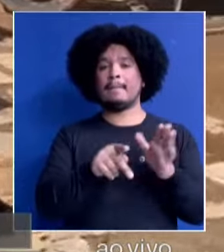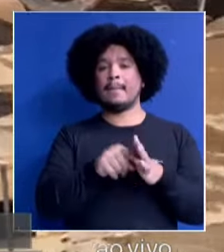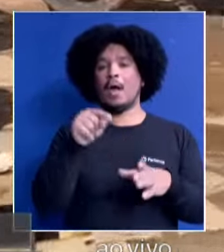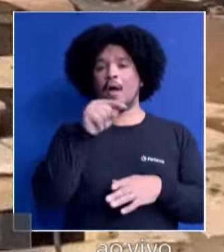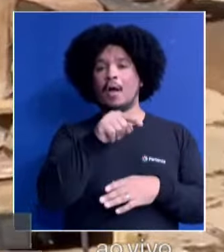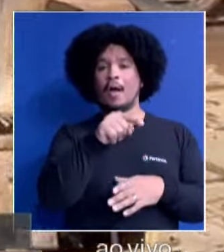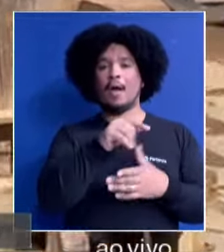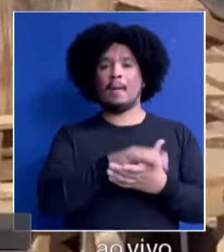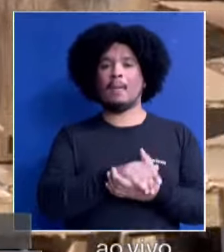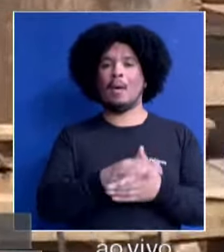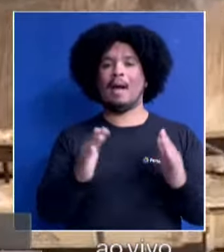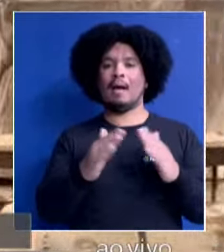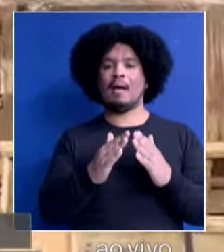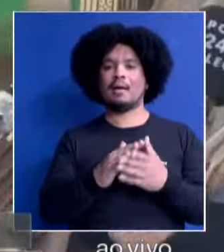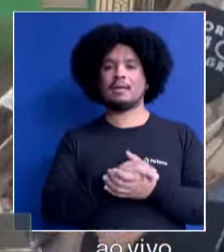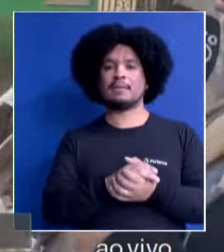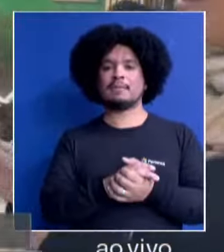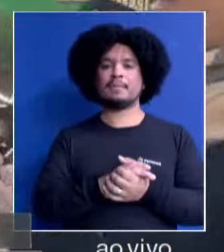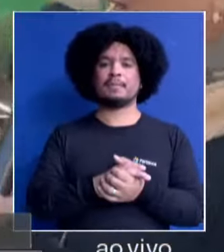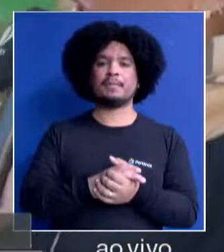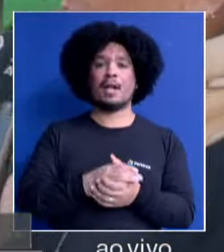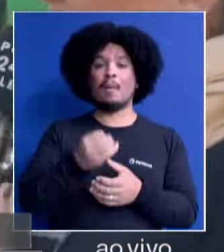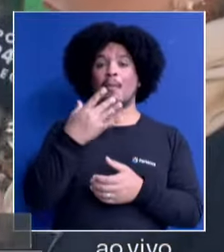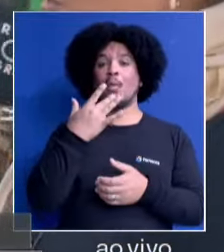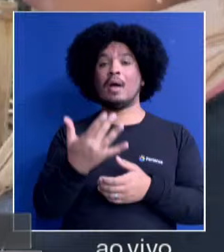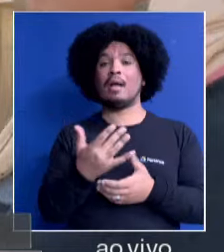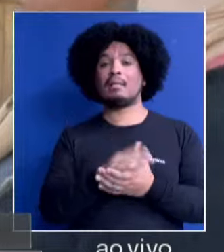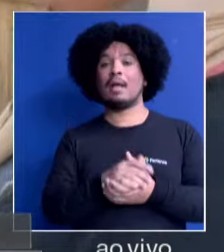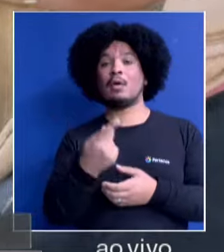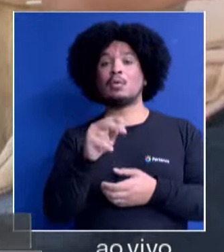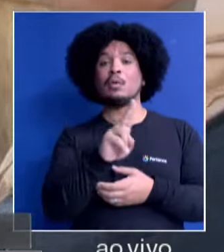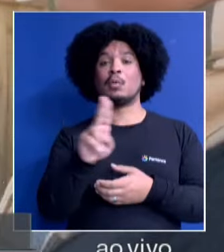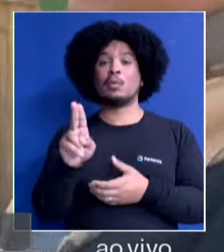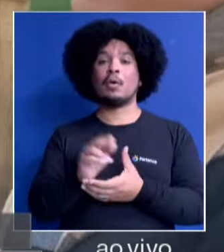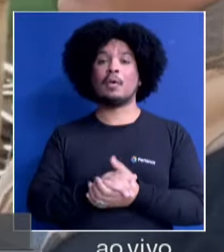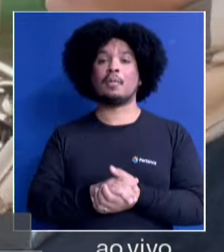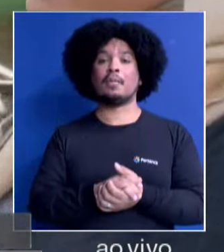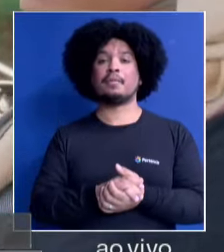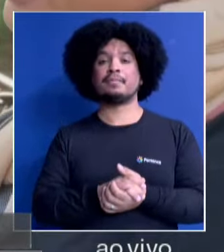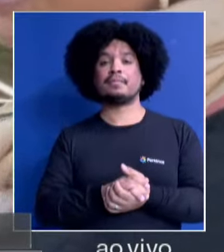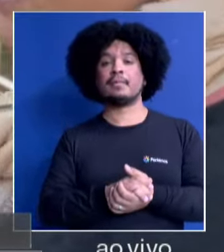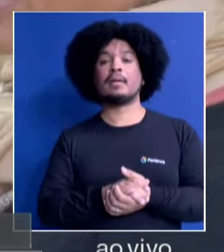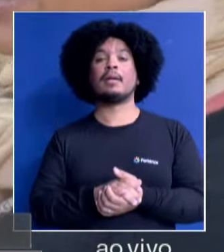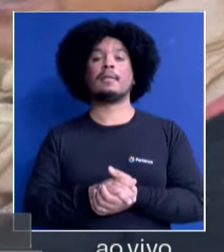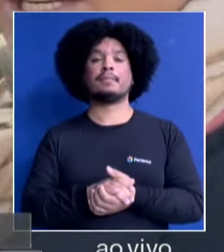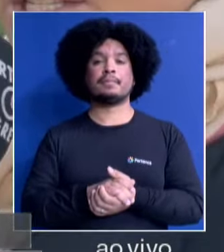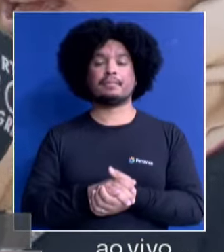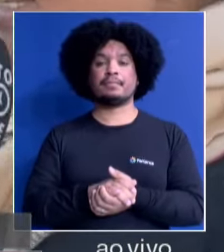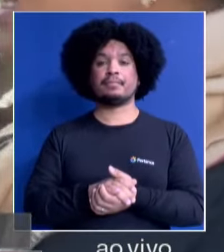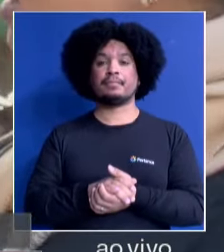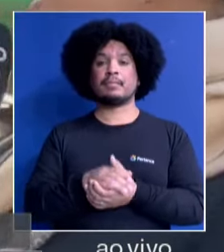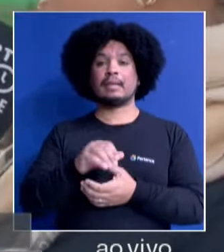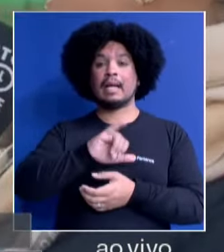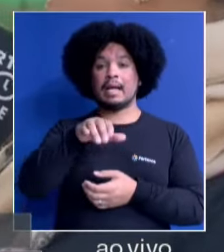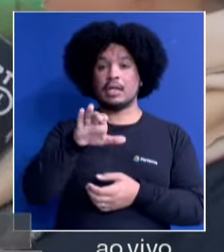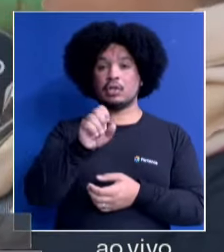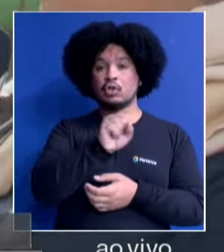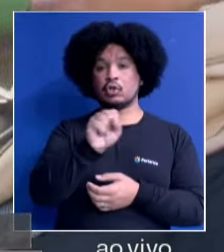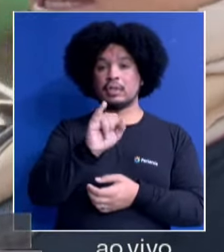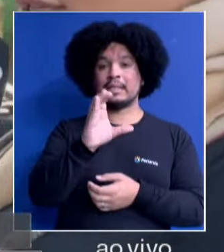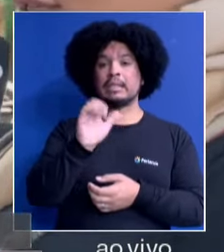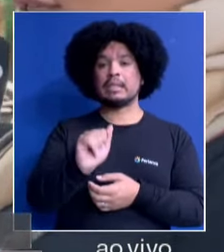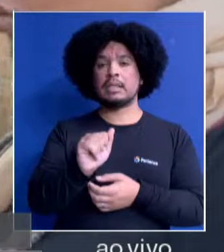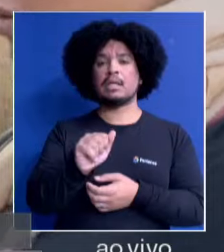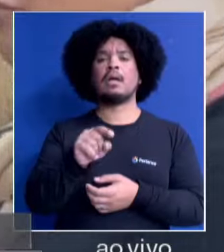residência aqui, né? Muito boa tarde, seu nome? Jéssica. Aqui é a Jéssica. Jéssica,